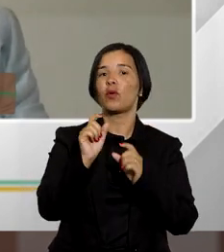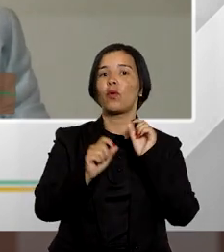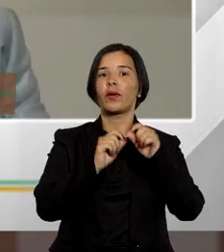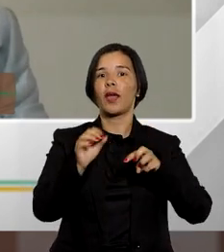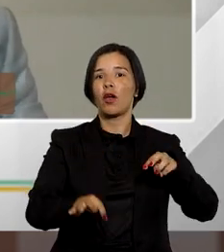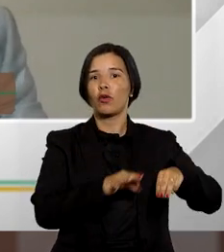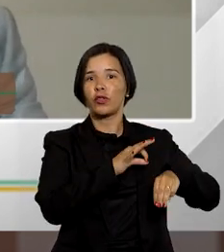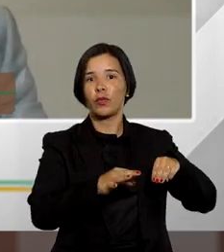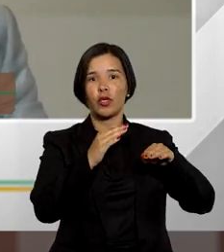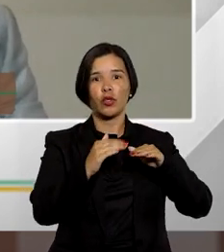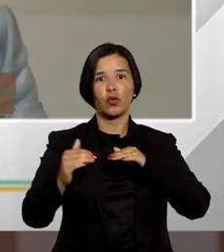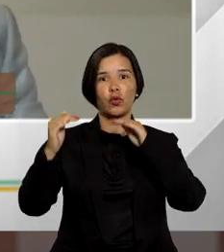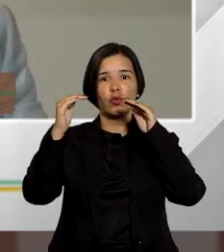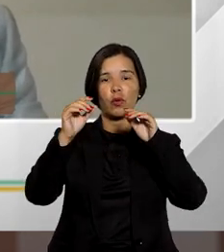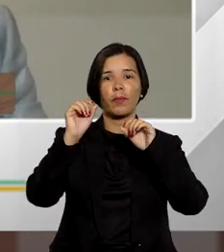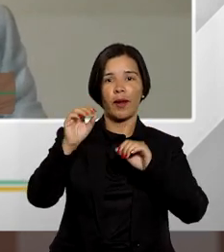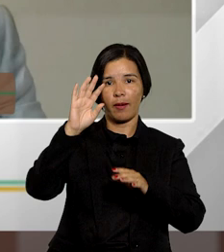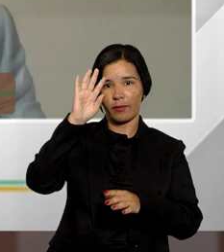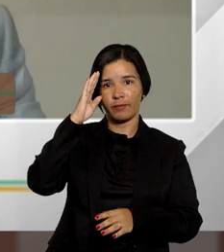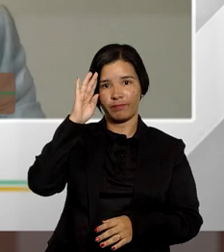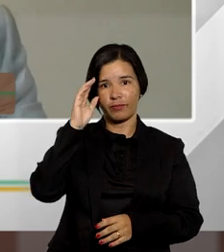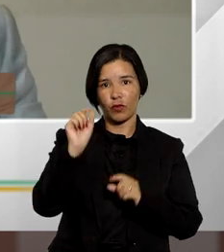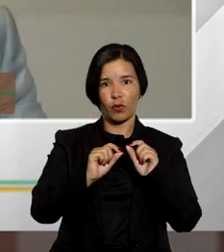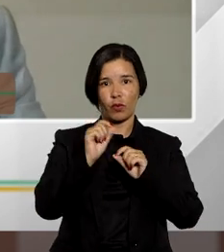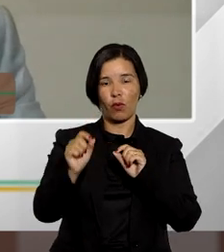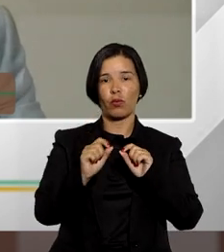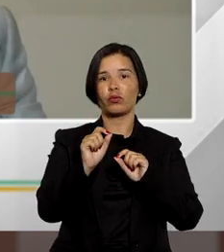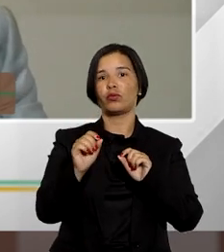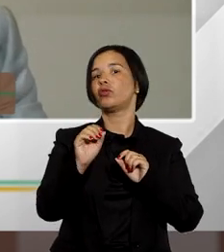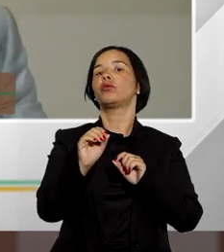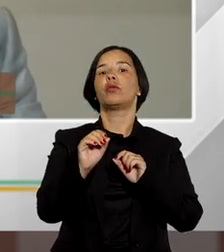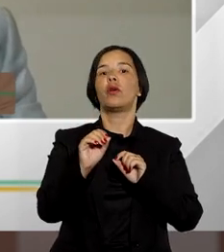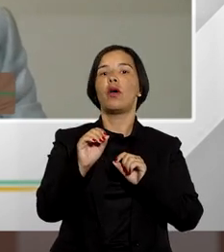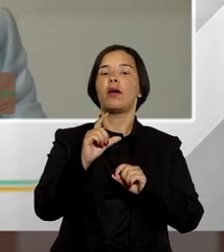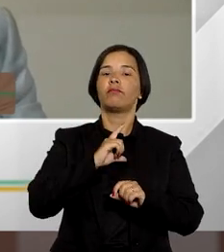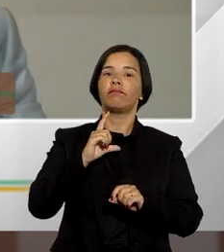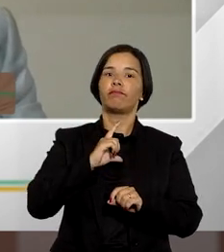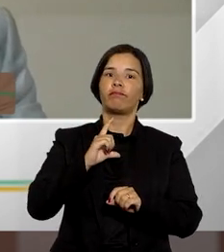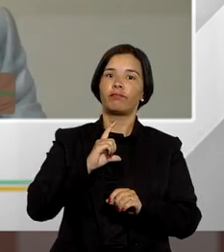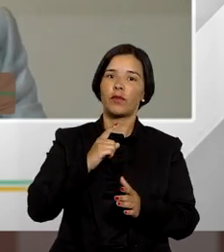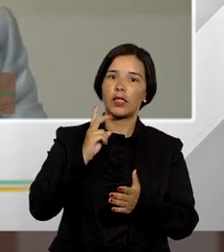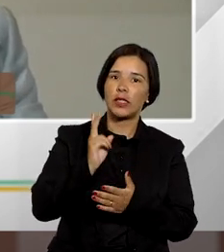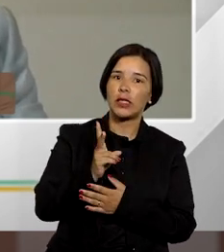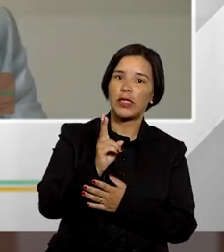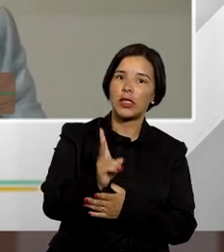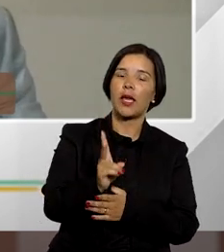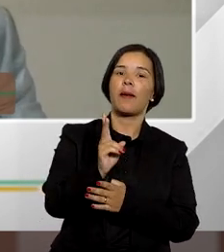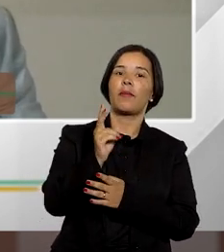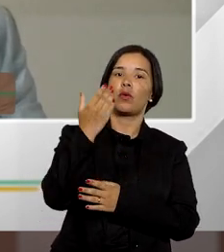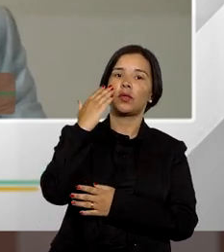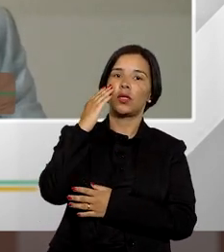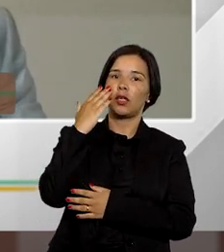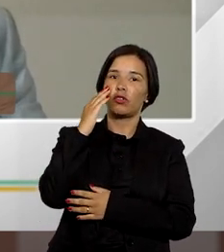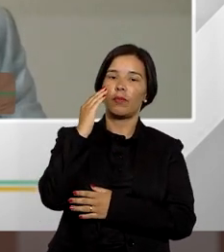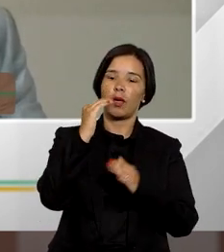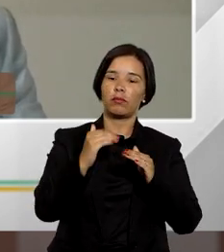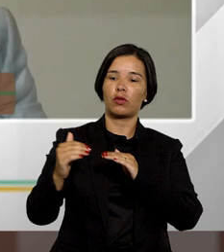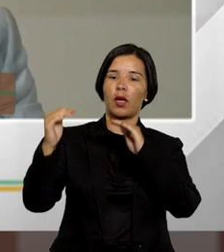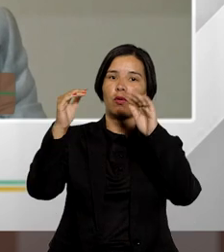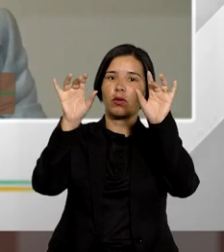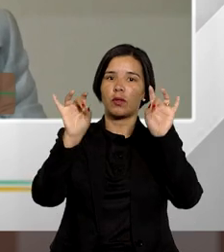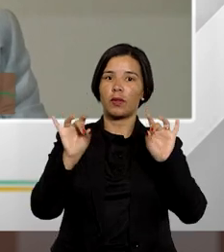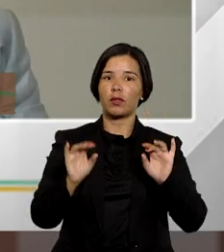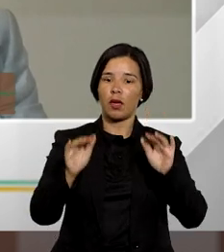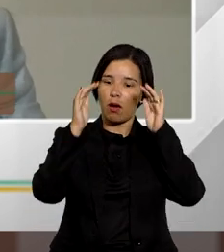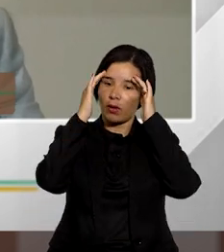os eminentes ministros do Supremo entenderão que essa é uma matéria infraconstitucional e que há de se prevalecer a interpretação dada pela Corte Especial